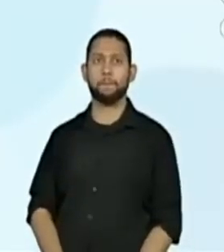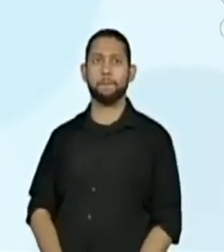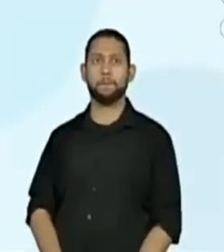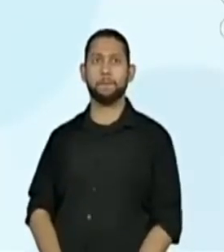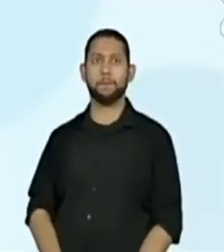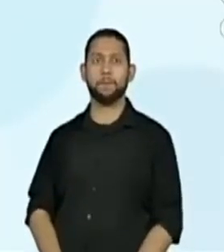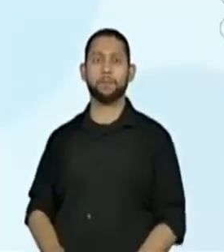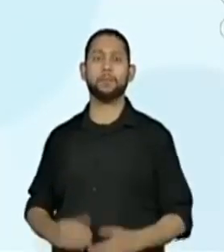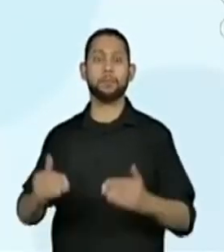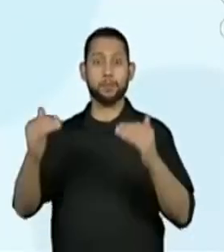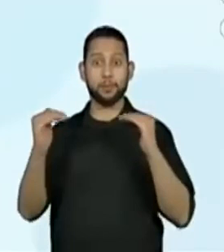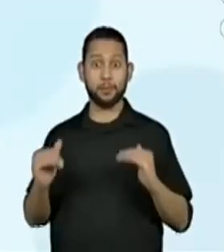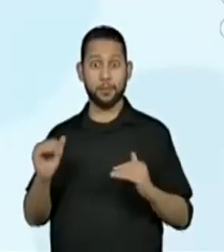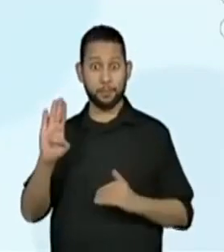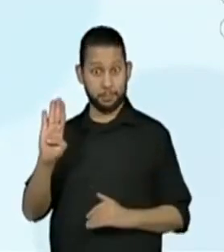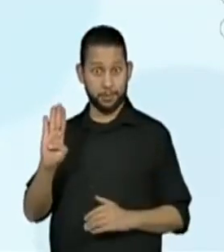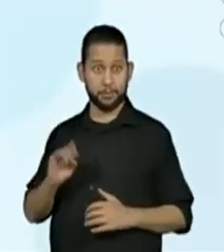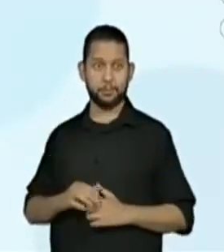O B.